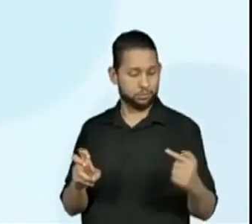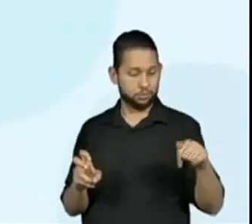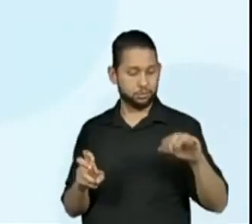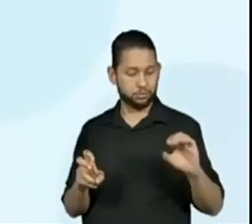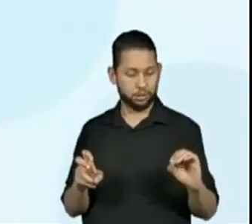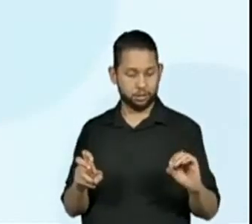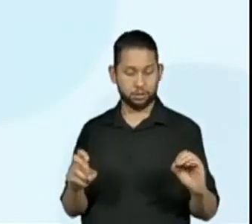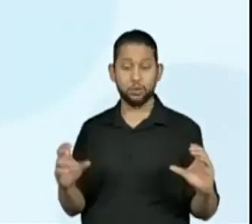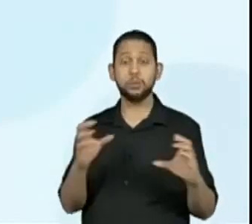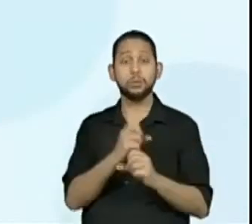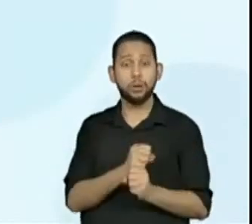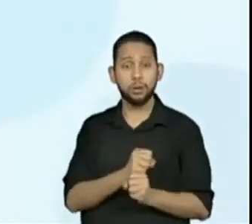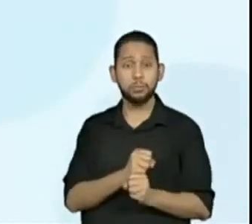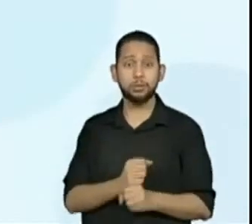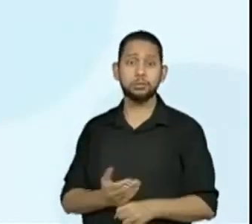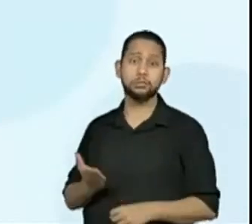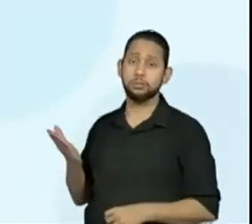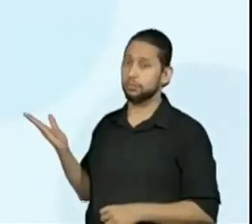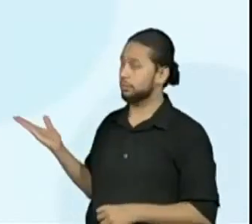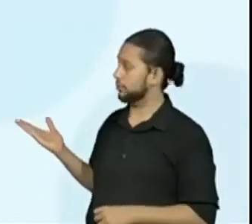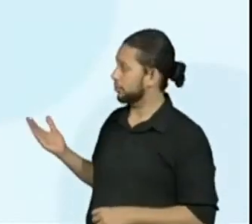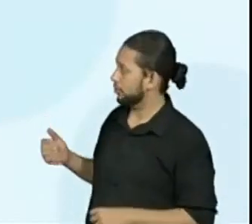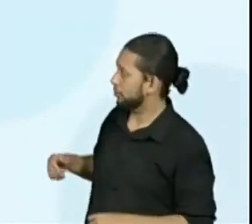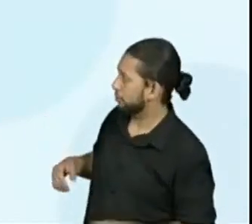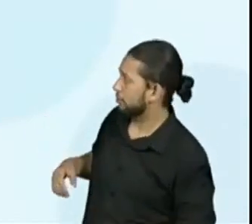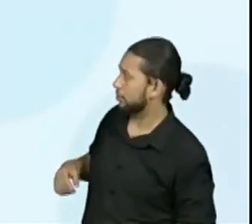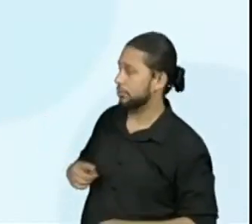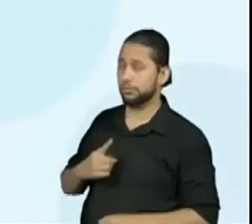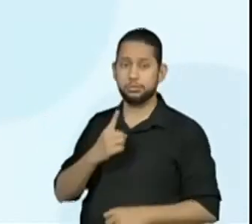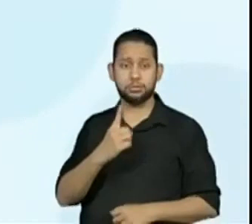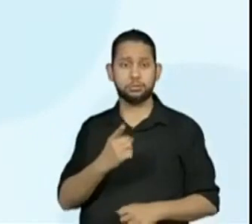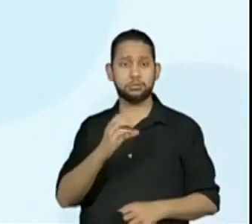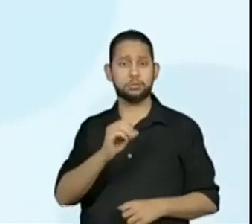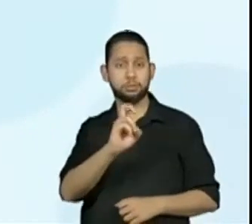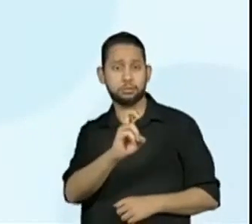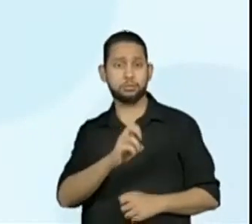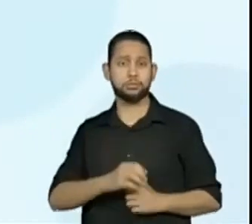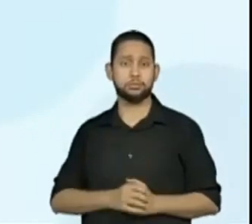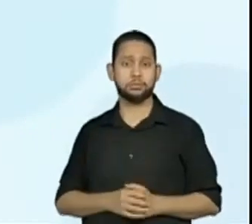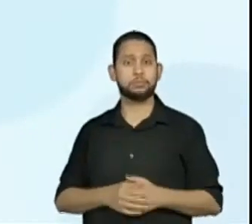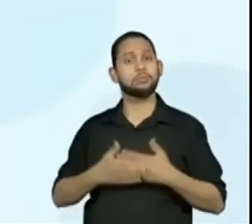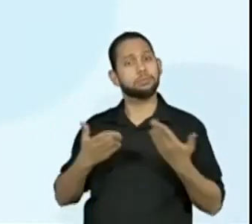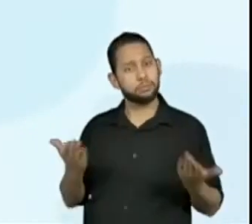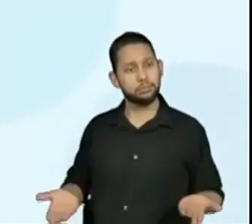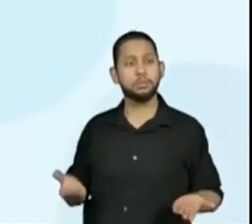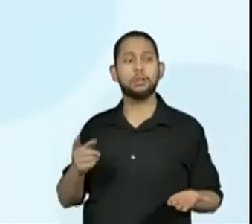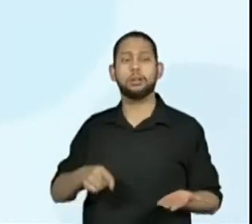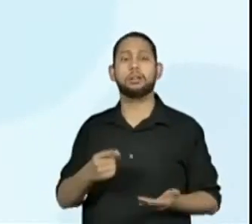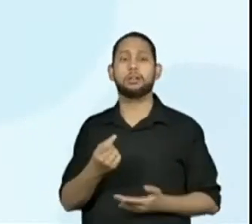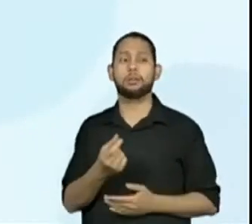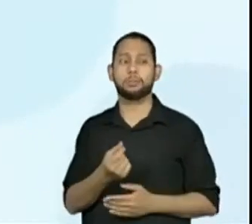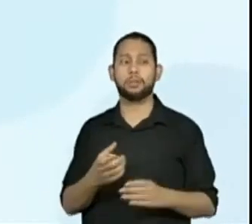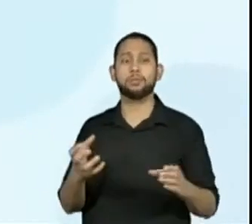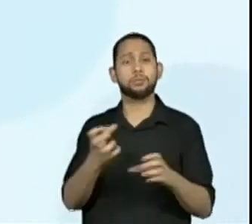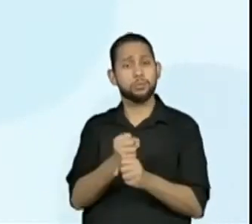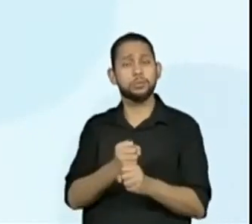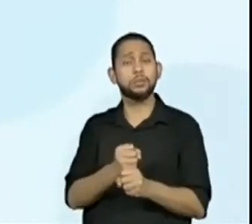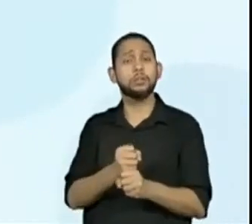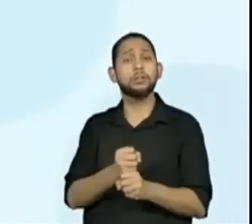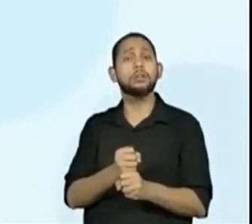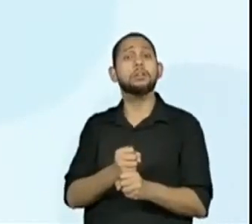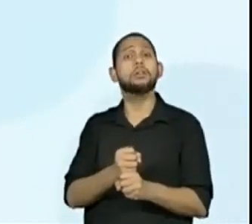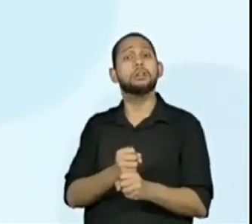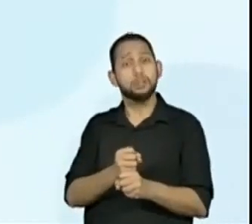duas partes, equivale a 105, que foi o valor total